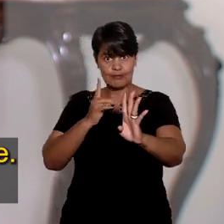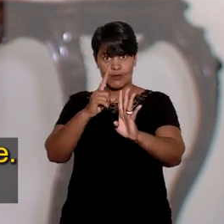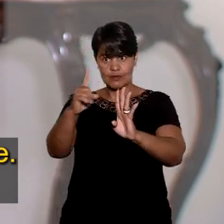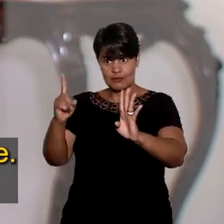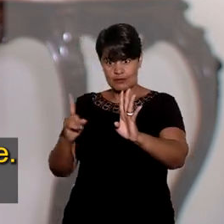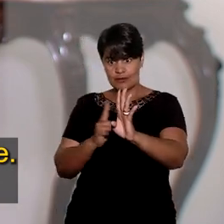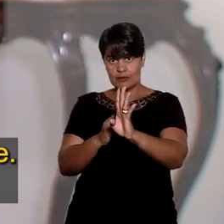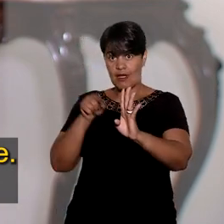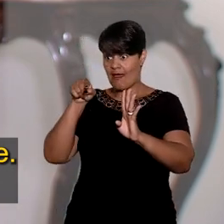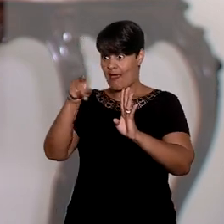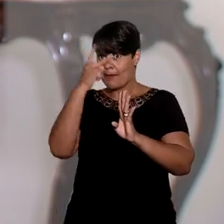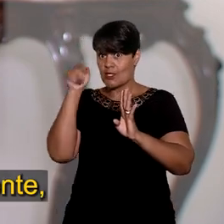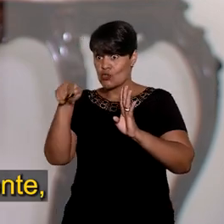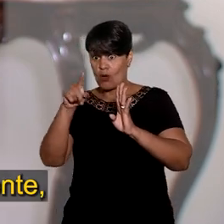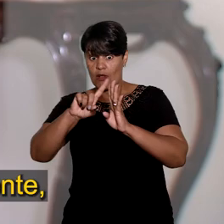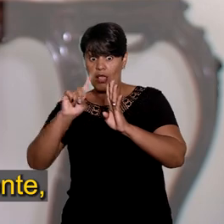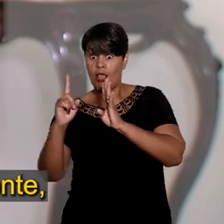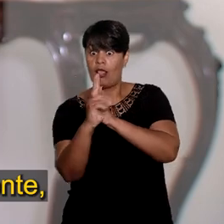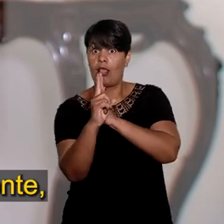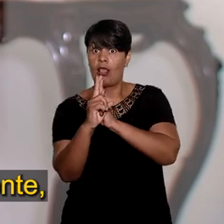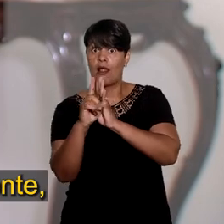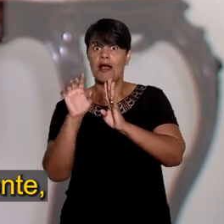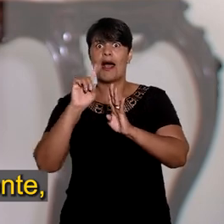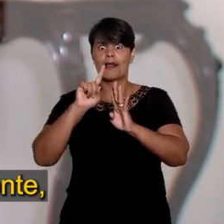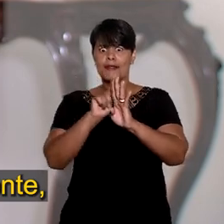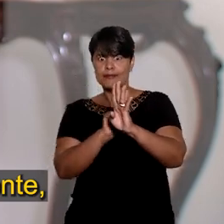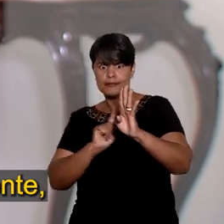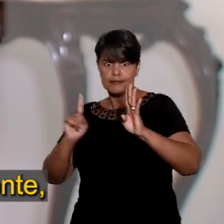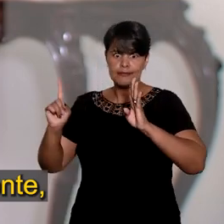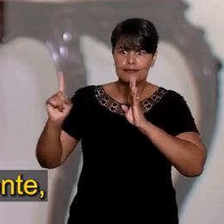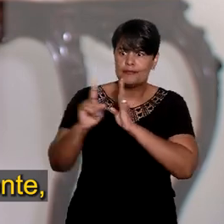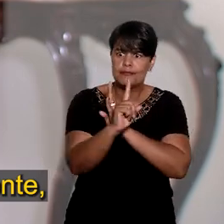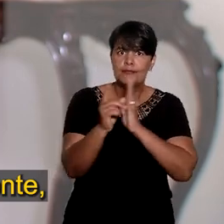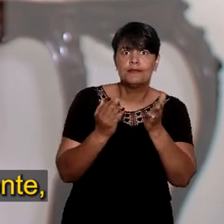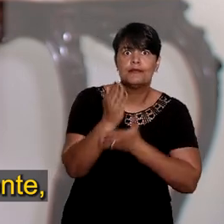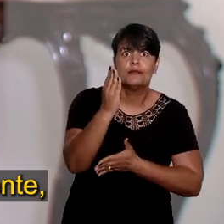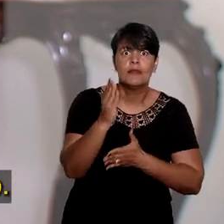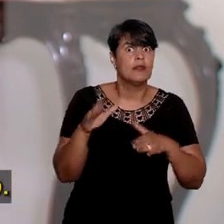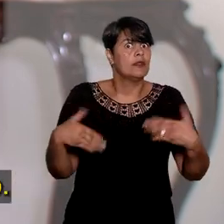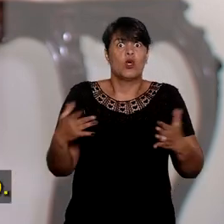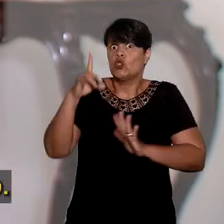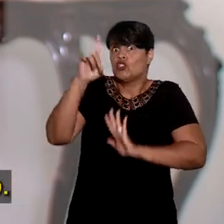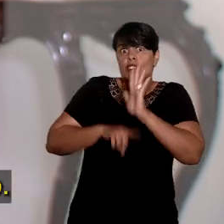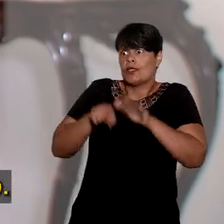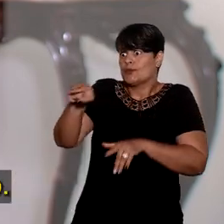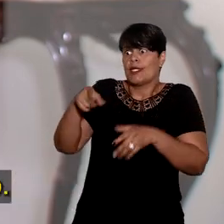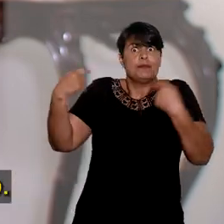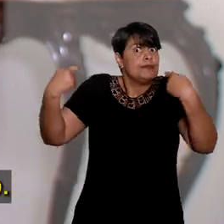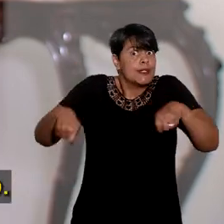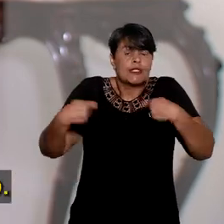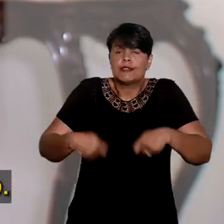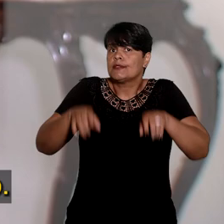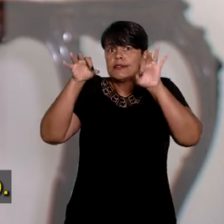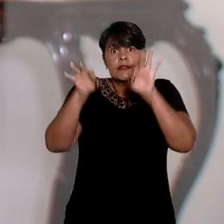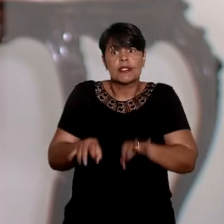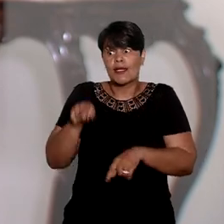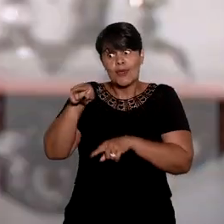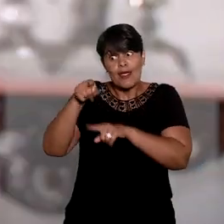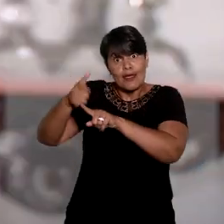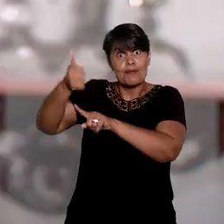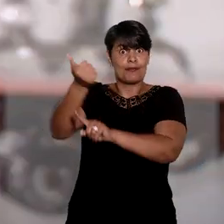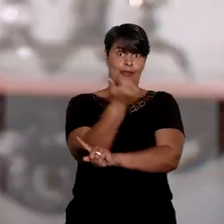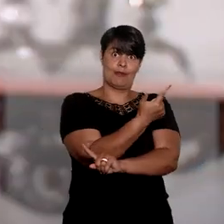então ele está em quinto, chamaram o sexto, o sétimo colocado. Então é evidente o direito líquido e certo dele ser chamado primeiro,